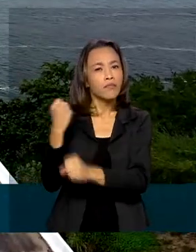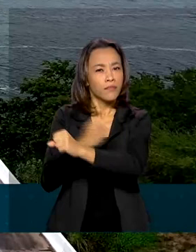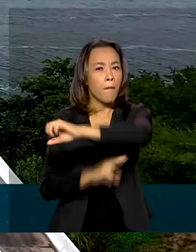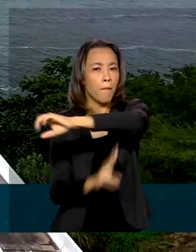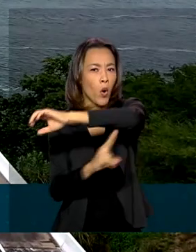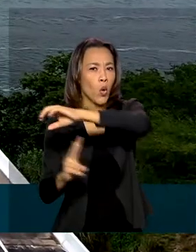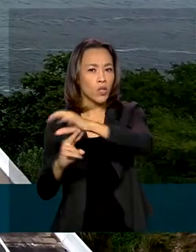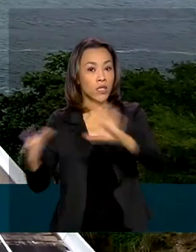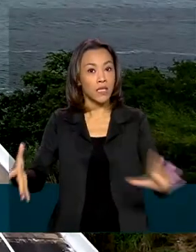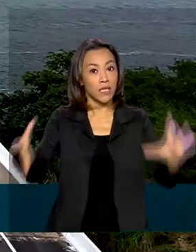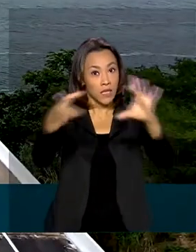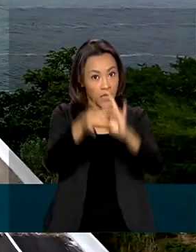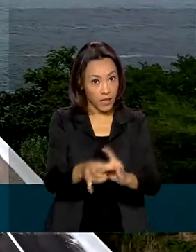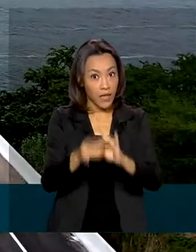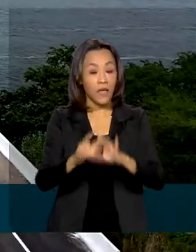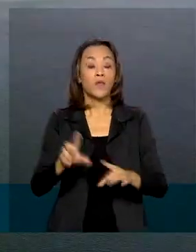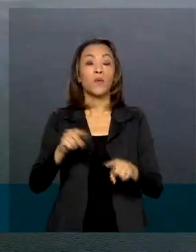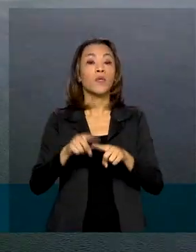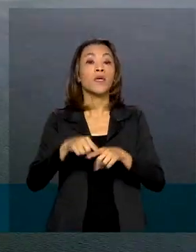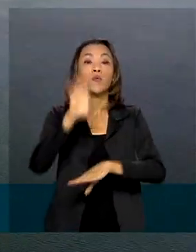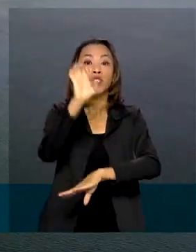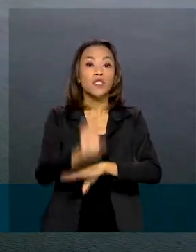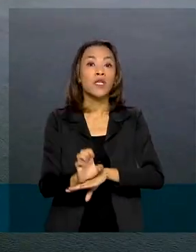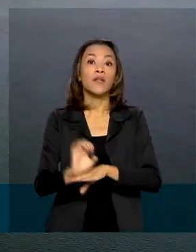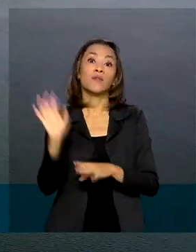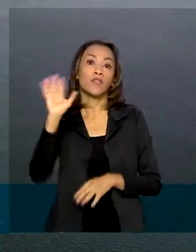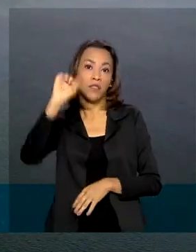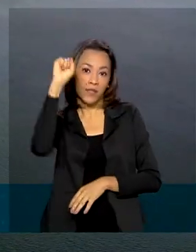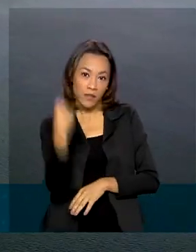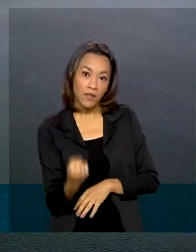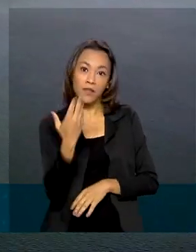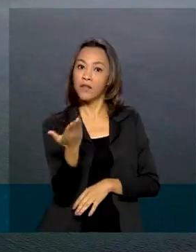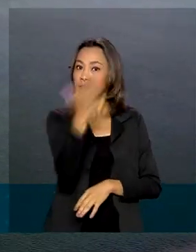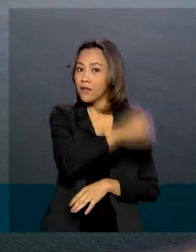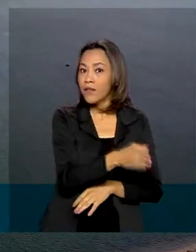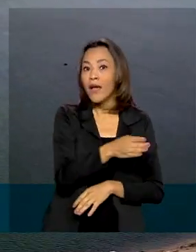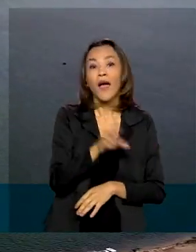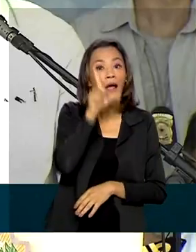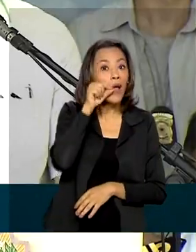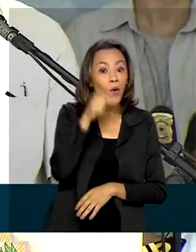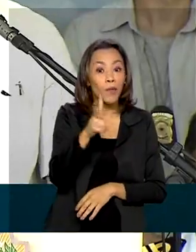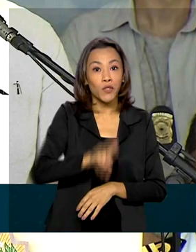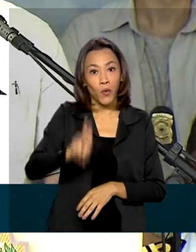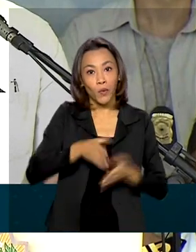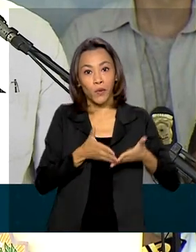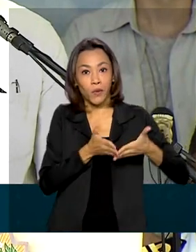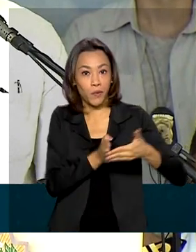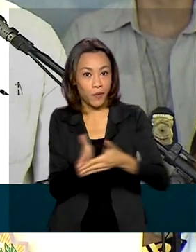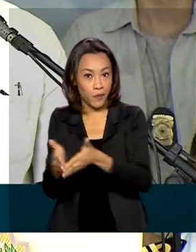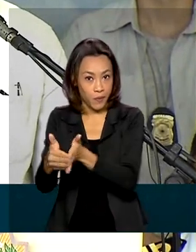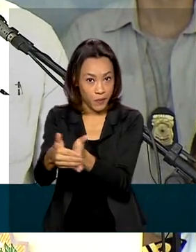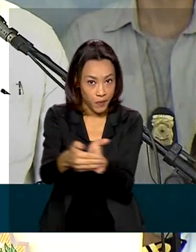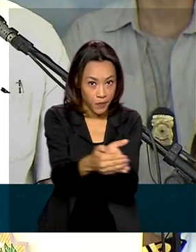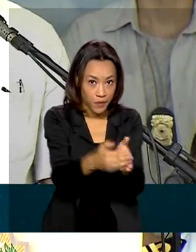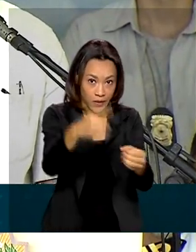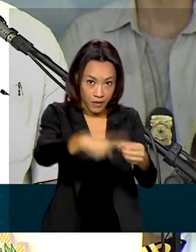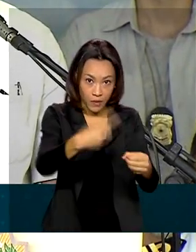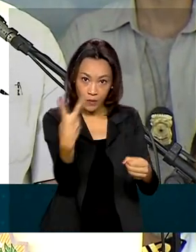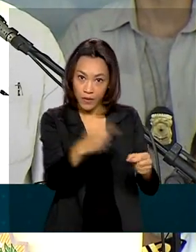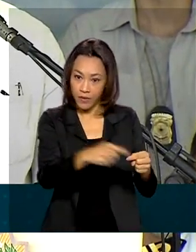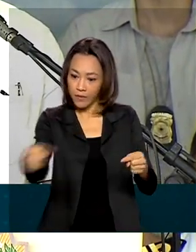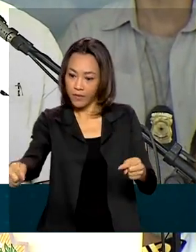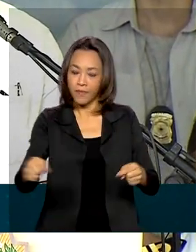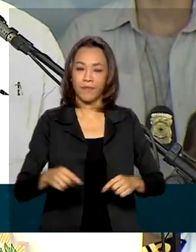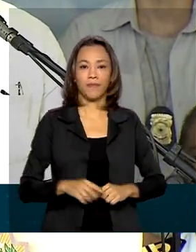interligar os estados de Sergipe e Alagoas, onde atualmente só se atravessa com uma barca, entre Neópolis e Penedo.